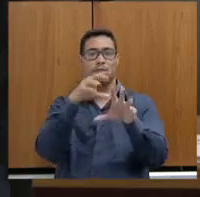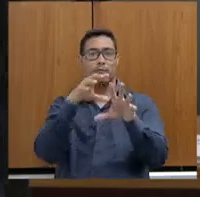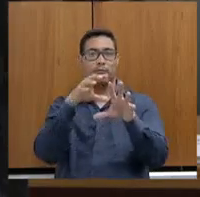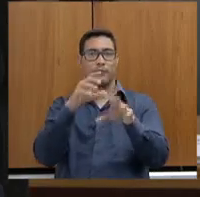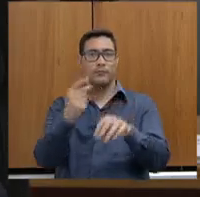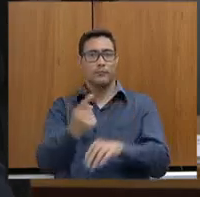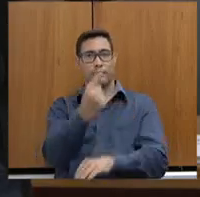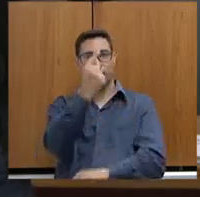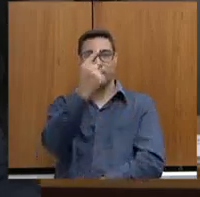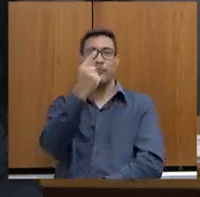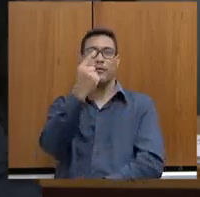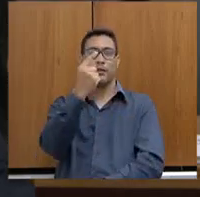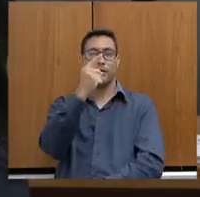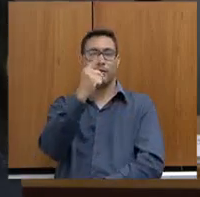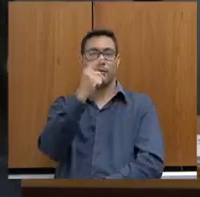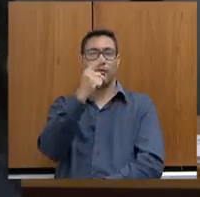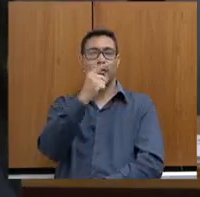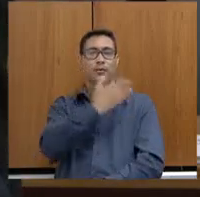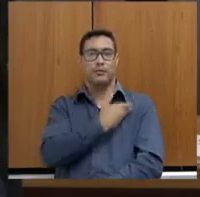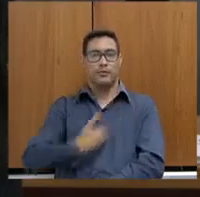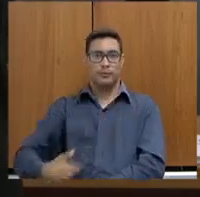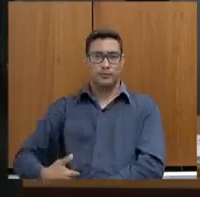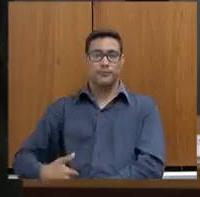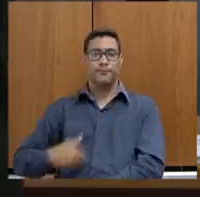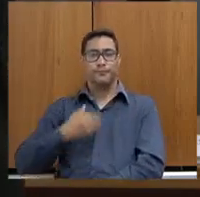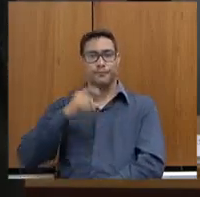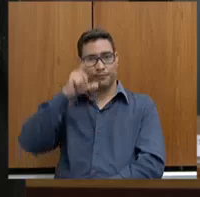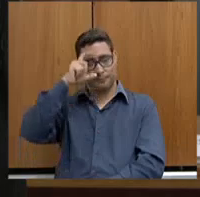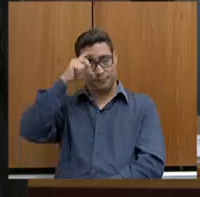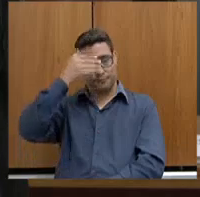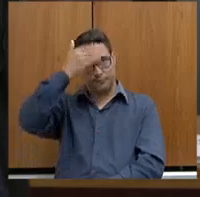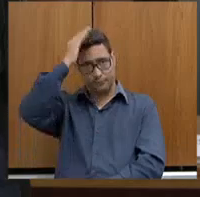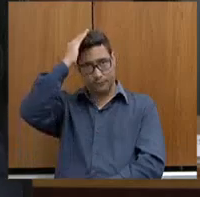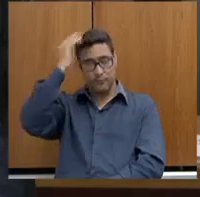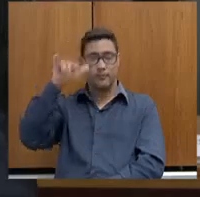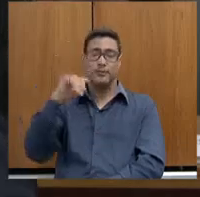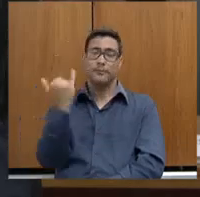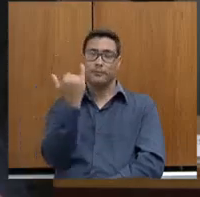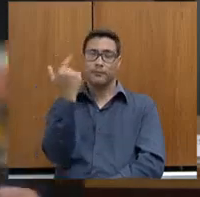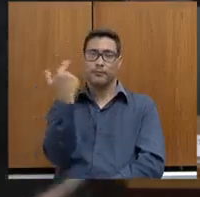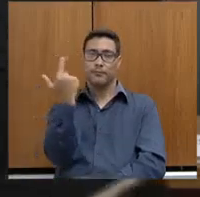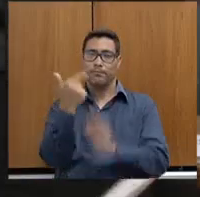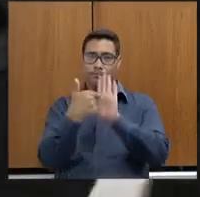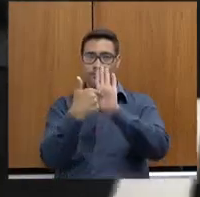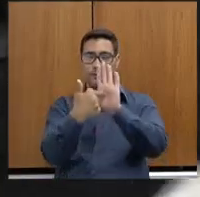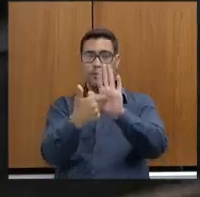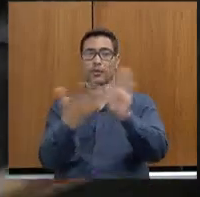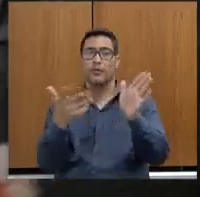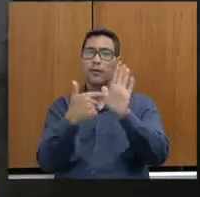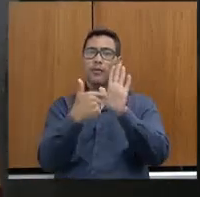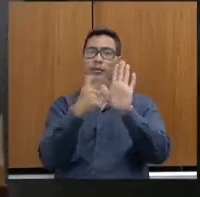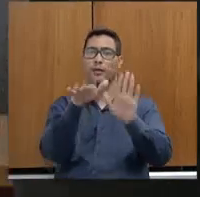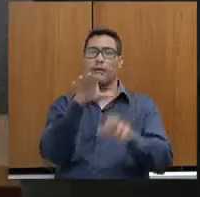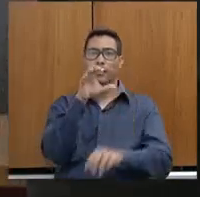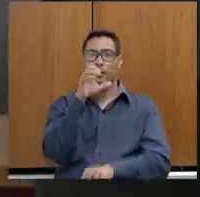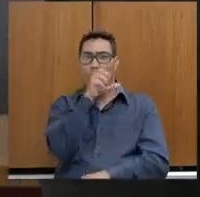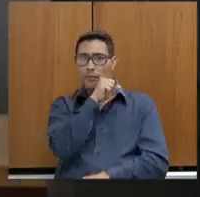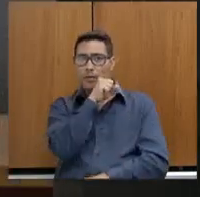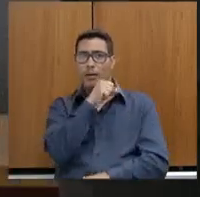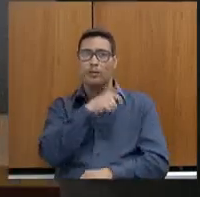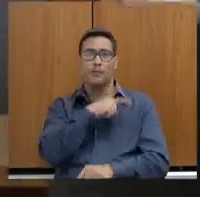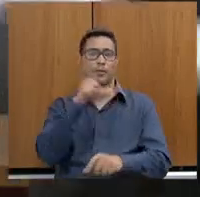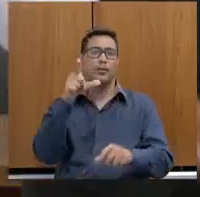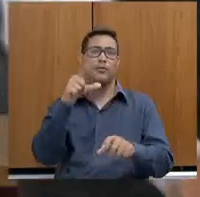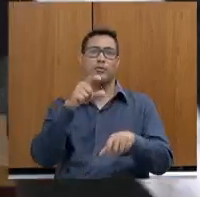mandato do governador Zema, e é importante que a gente realmente preste contas. E eu vou fazer uma apresentação rápida, sem tomar muito